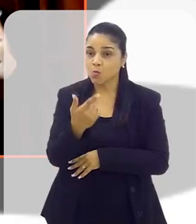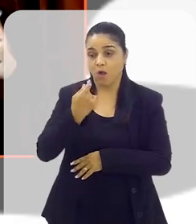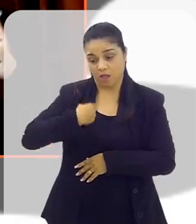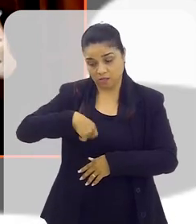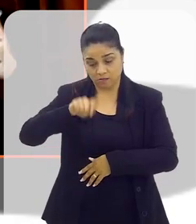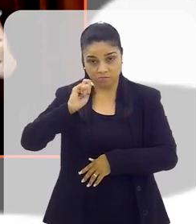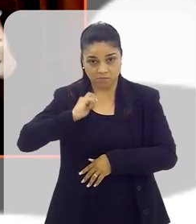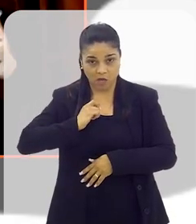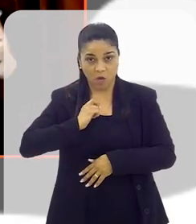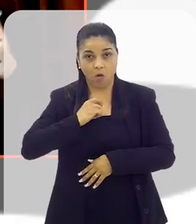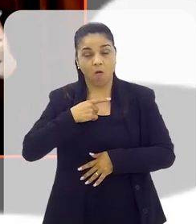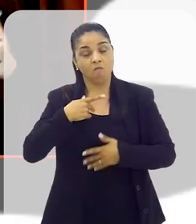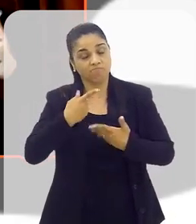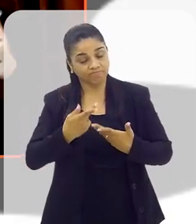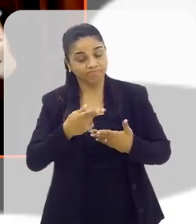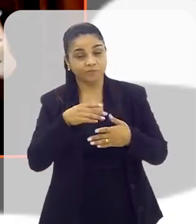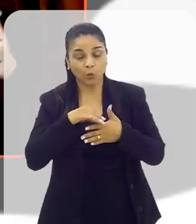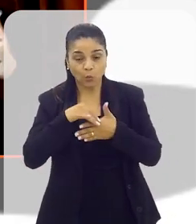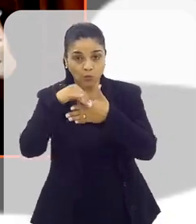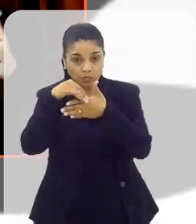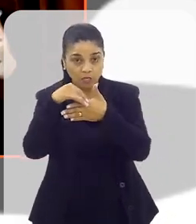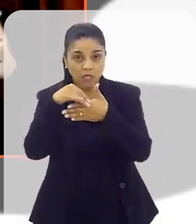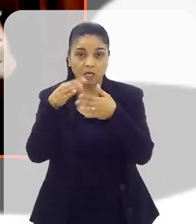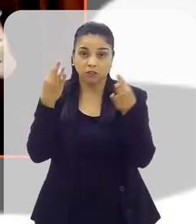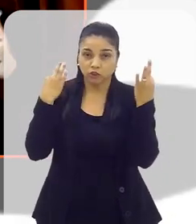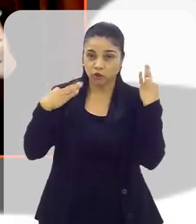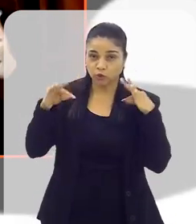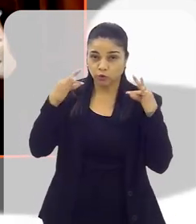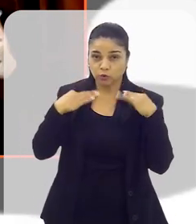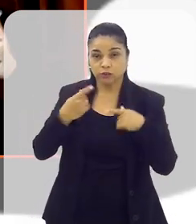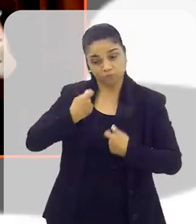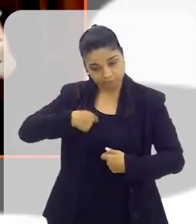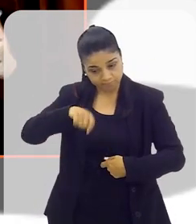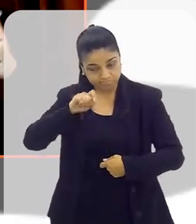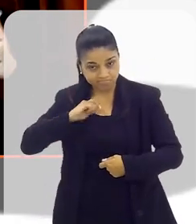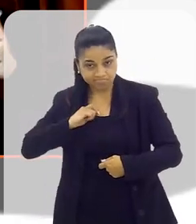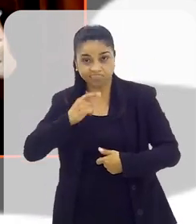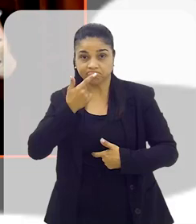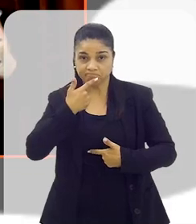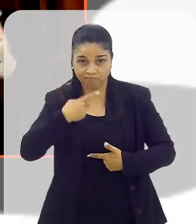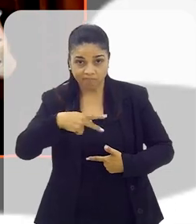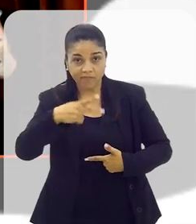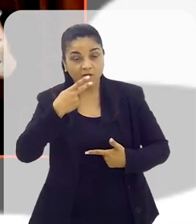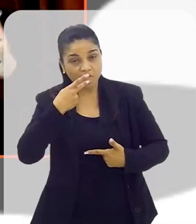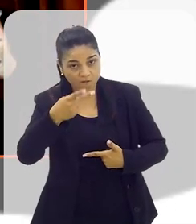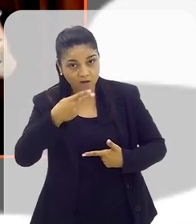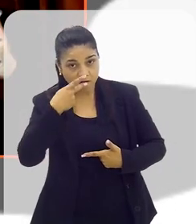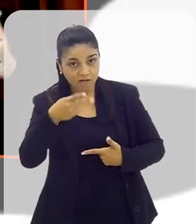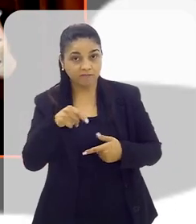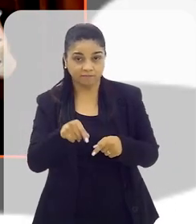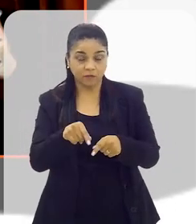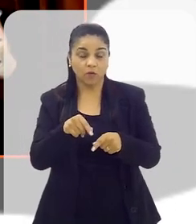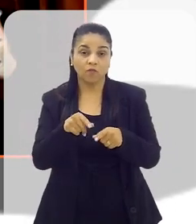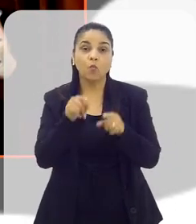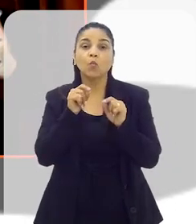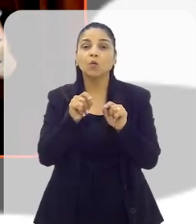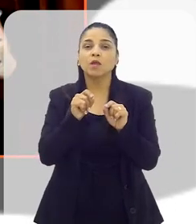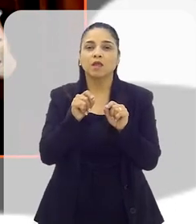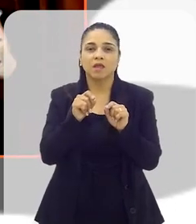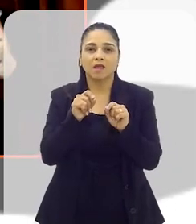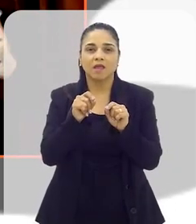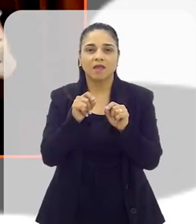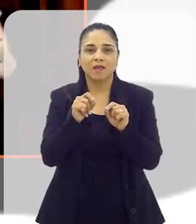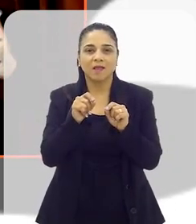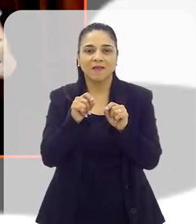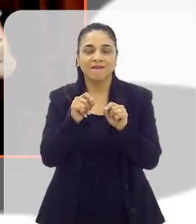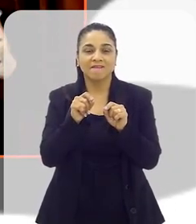muito bem espanhol, os guias de turismo dominam muito bem o espanhol. Quer dizer, na realidade, o que eles fizeram foi uma